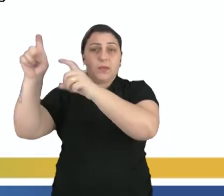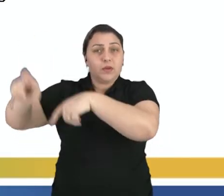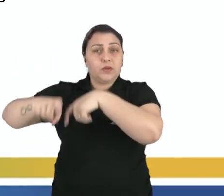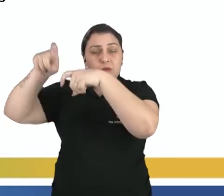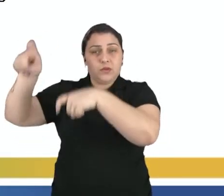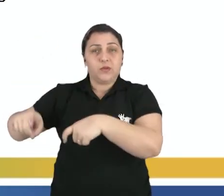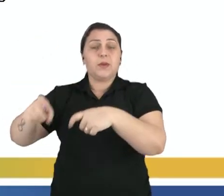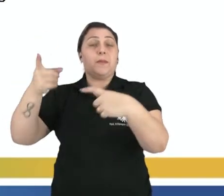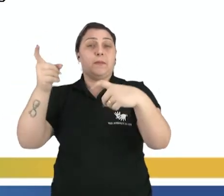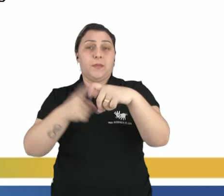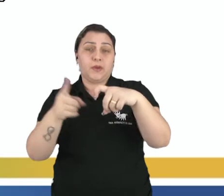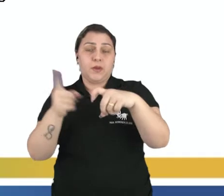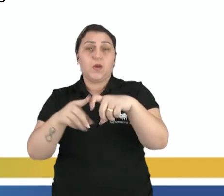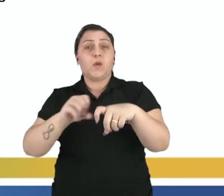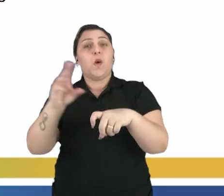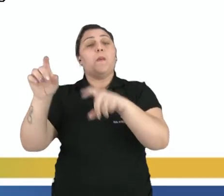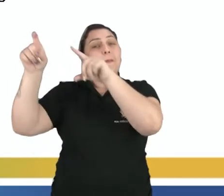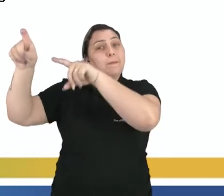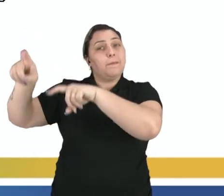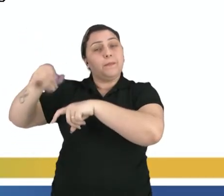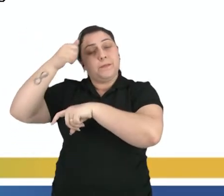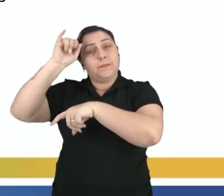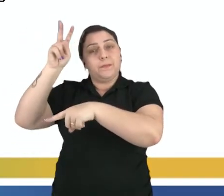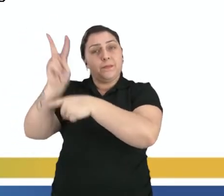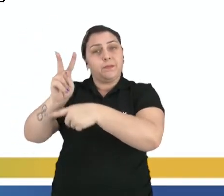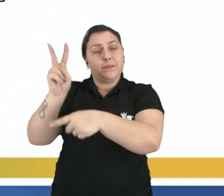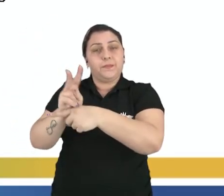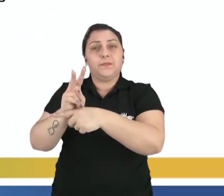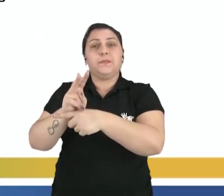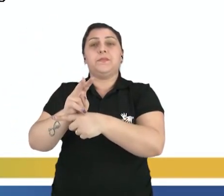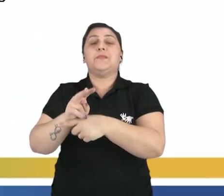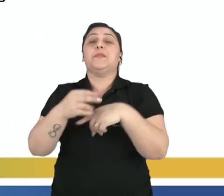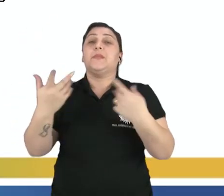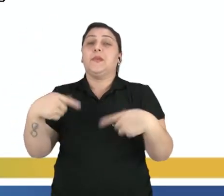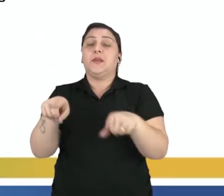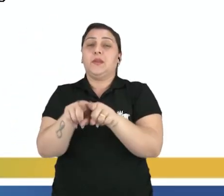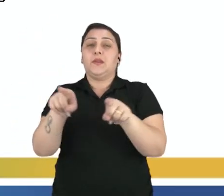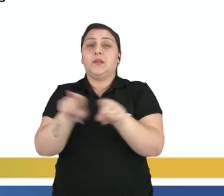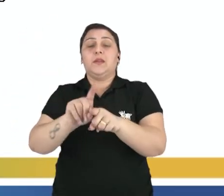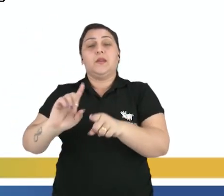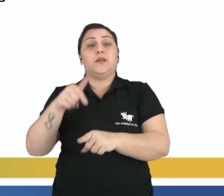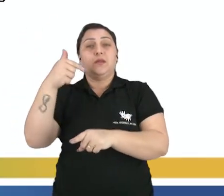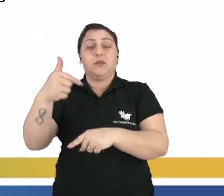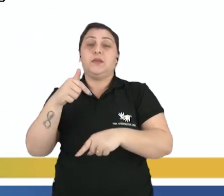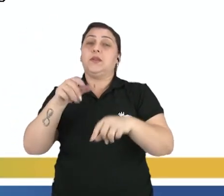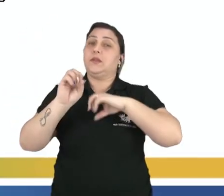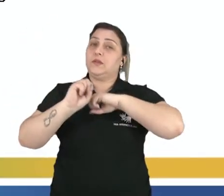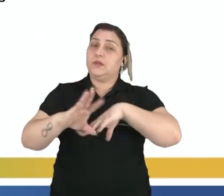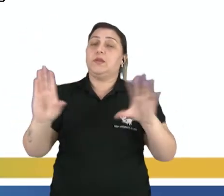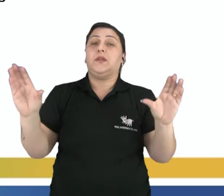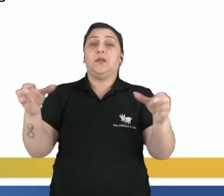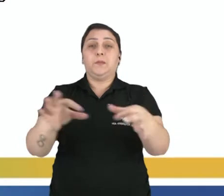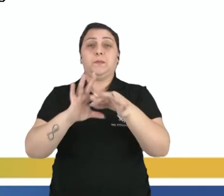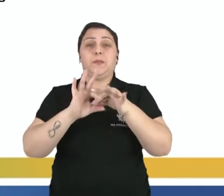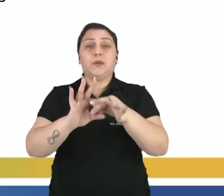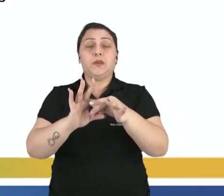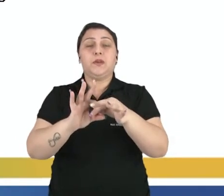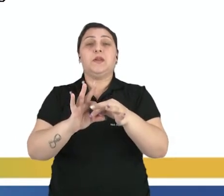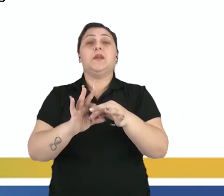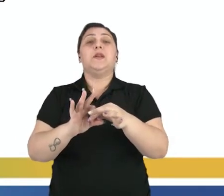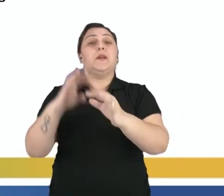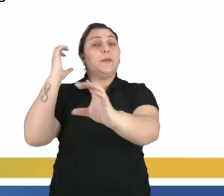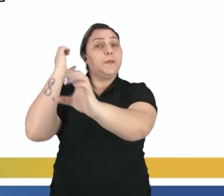agricultura, ou só para a medicina, ou só para a pecuária, mesmo assim, todas as outras trabalham em conjunto. A